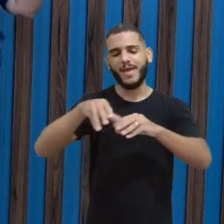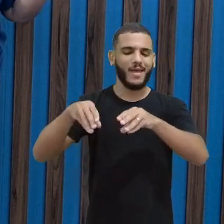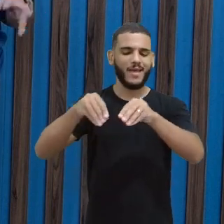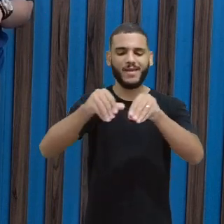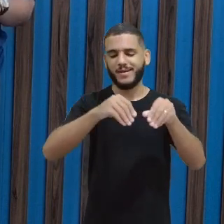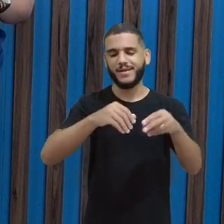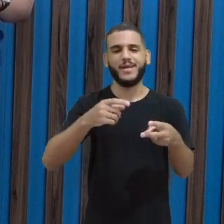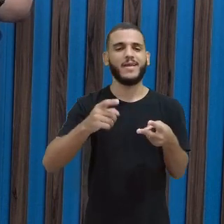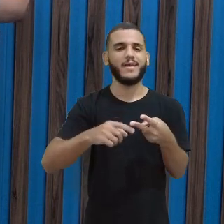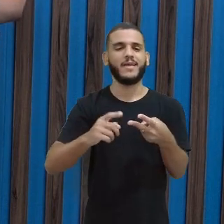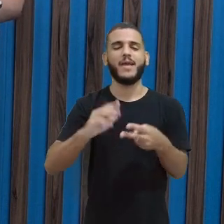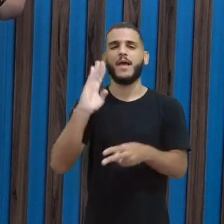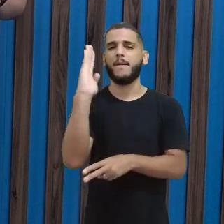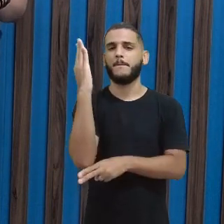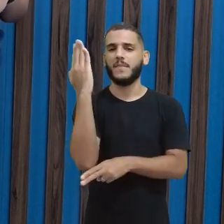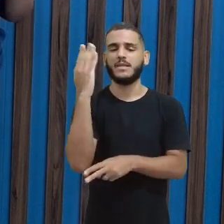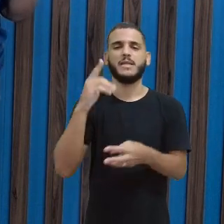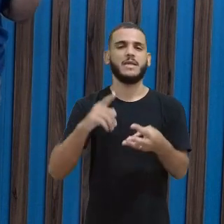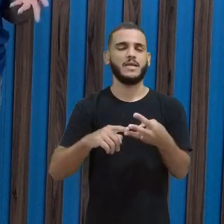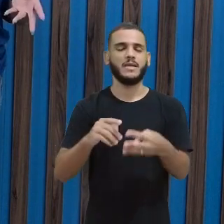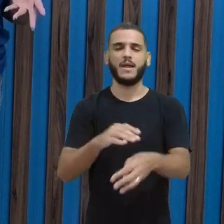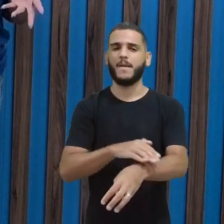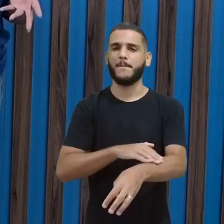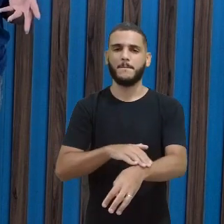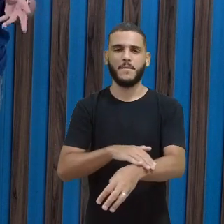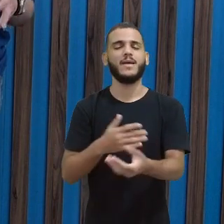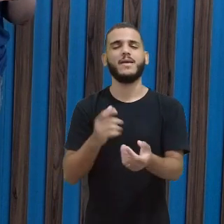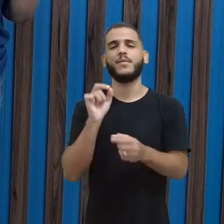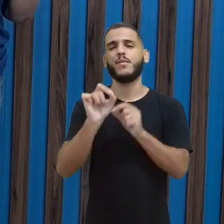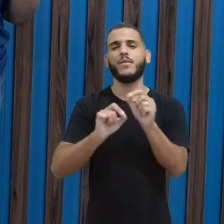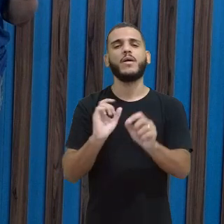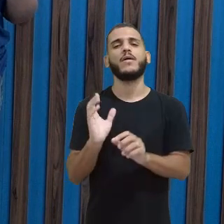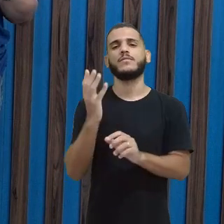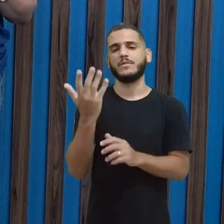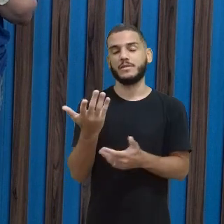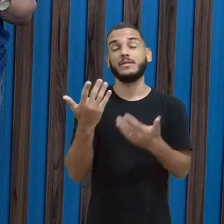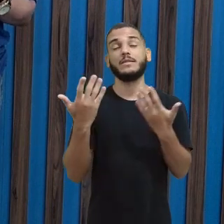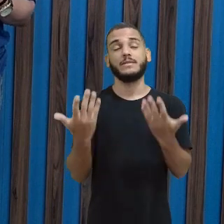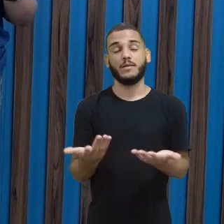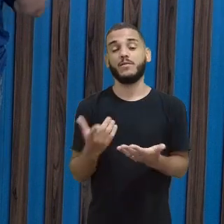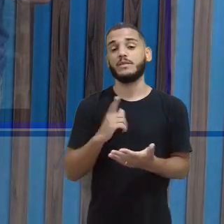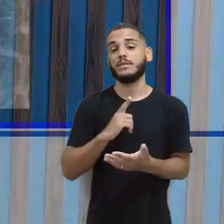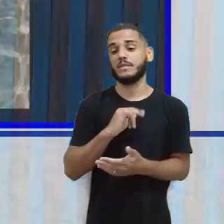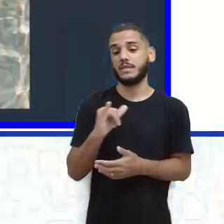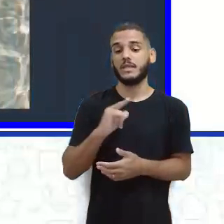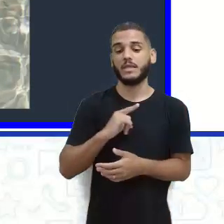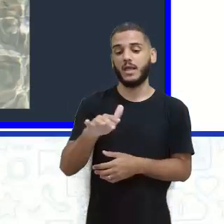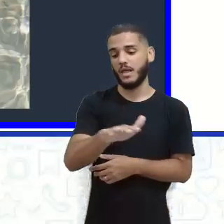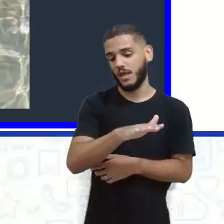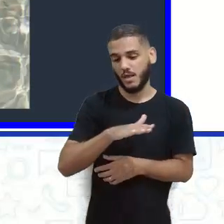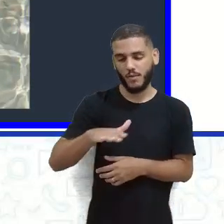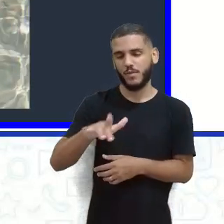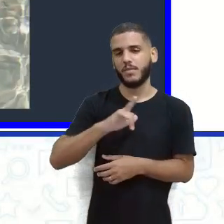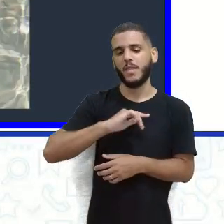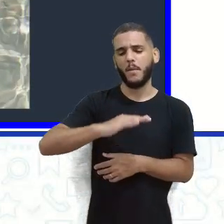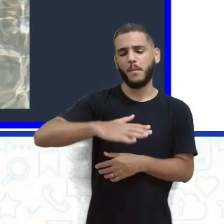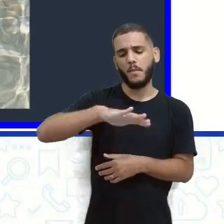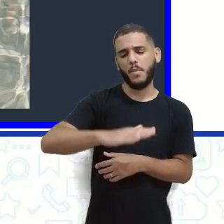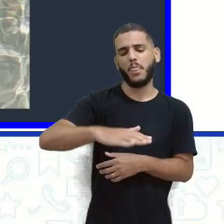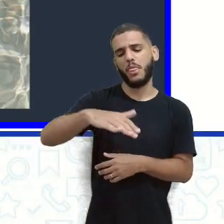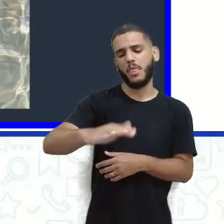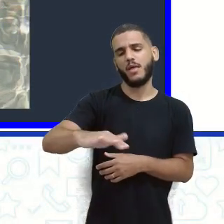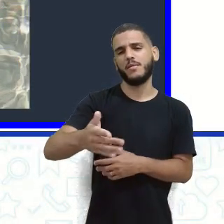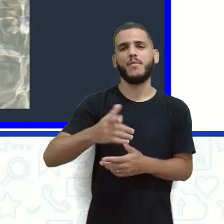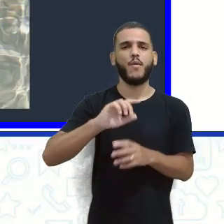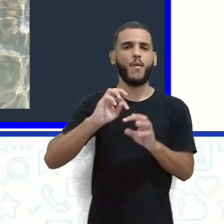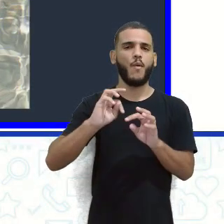é madeira, é a nossa pele. O que que é isso, né? Então, dependendo da superfície, se é uma superfície ondulada, é uma superfície